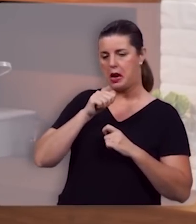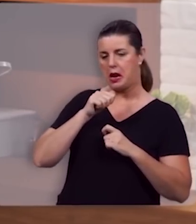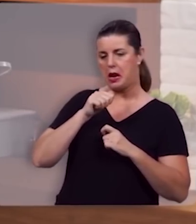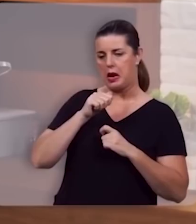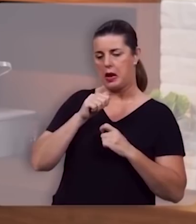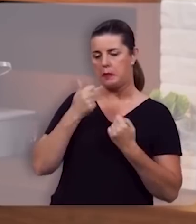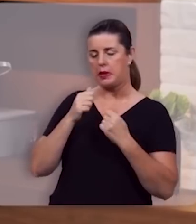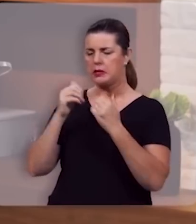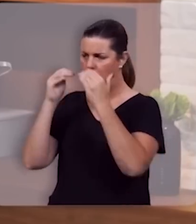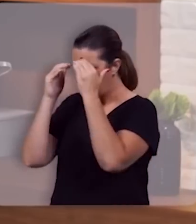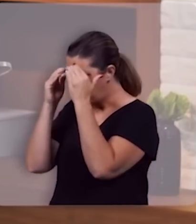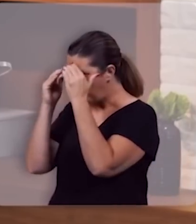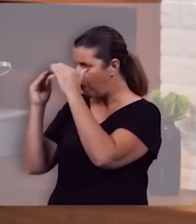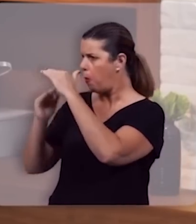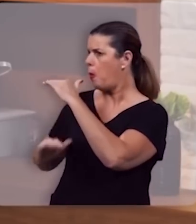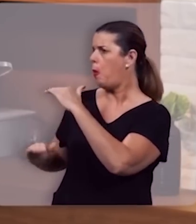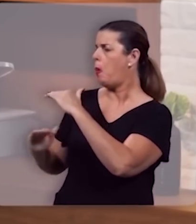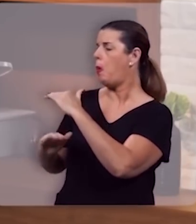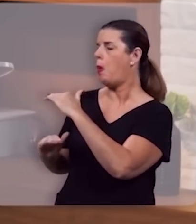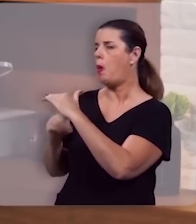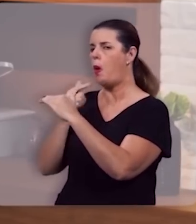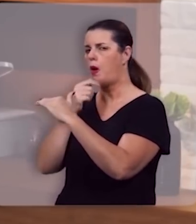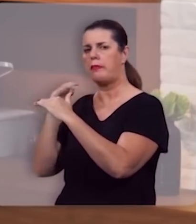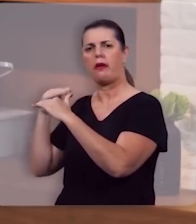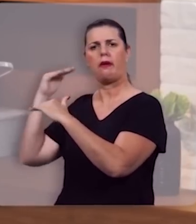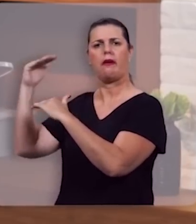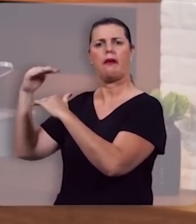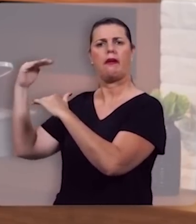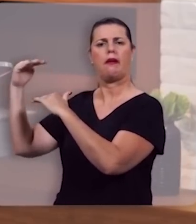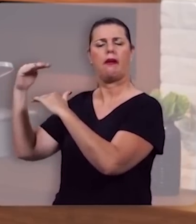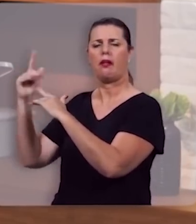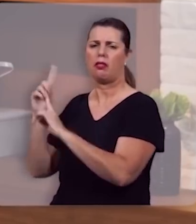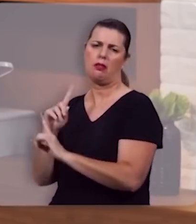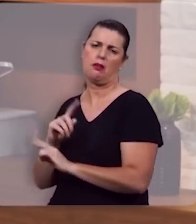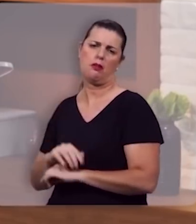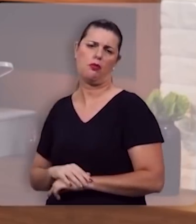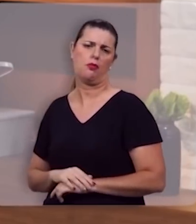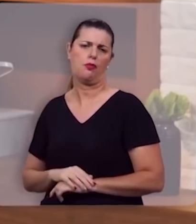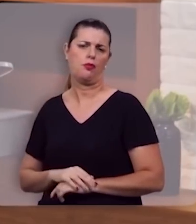precisa sujeitar-se ao sexo masculino absolutamente não